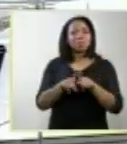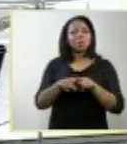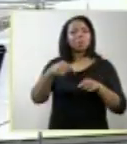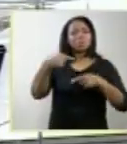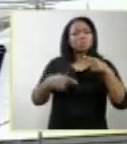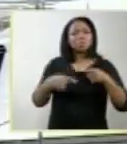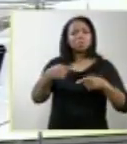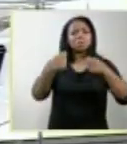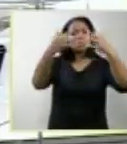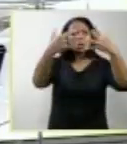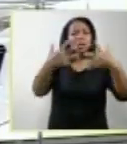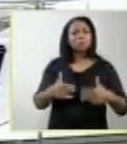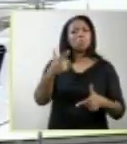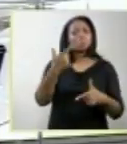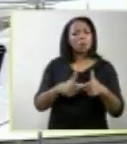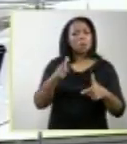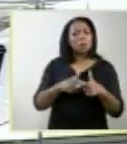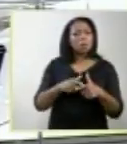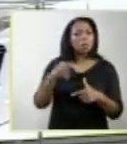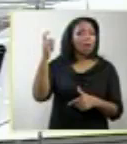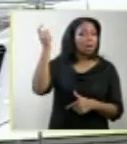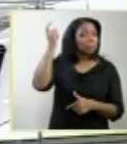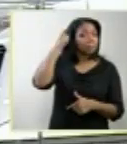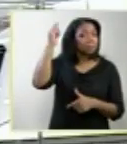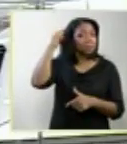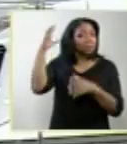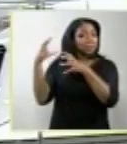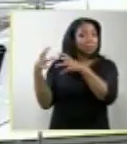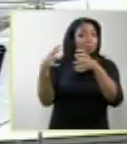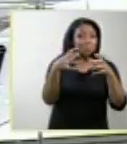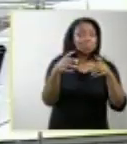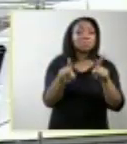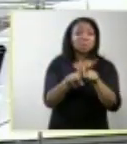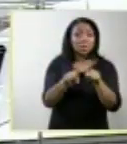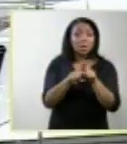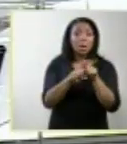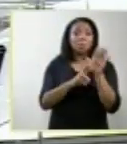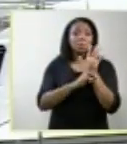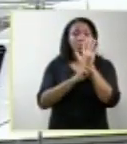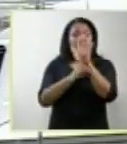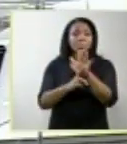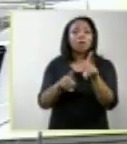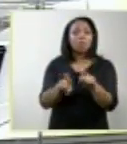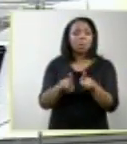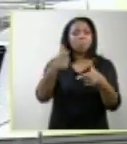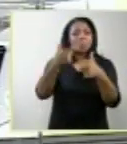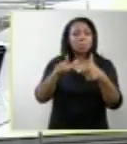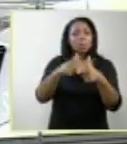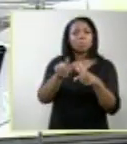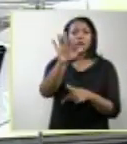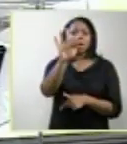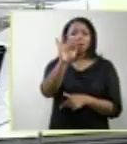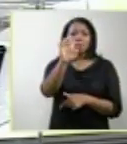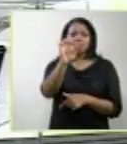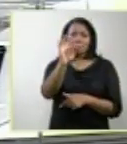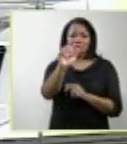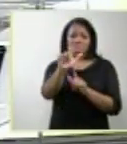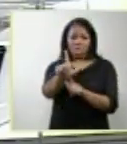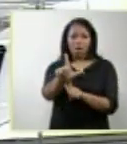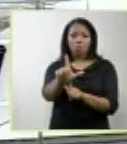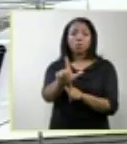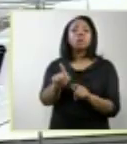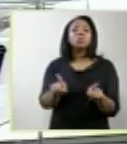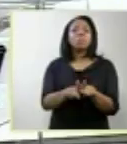respeito da anencefalia e como representante da Sociedade Brasileira de Medicina Fetal, nós vamos falar em